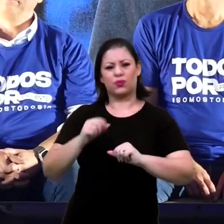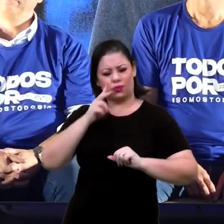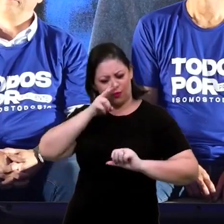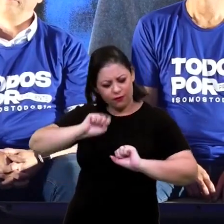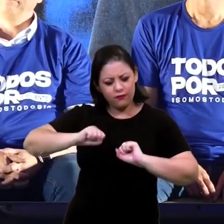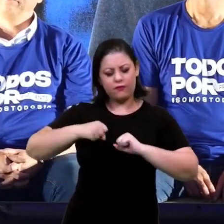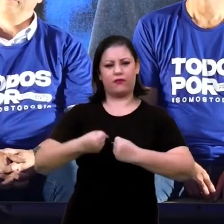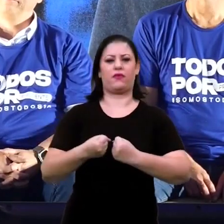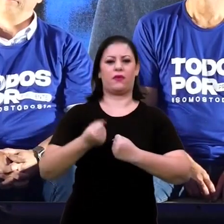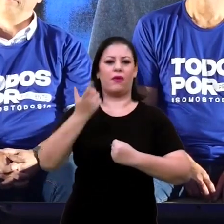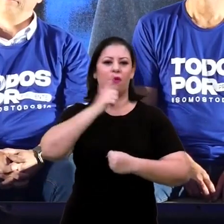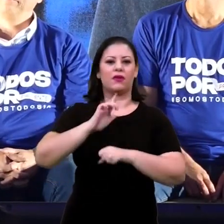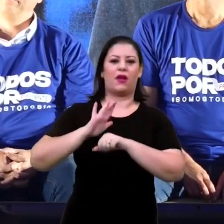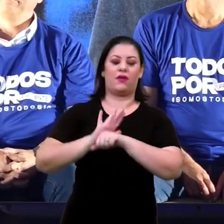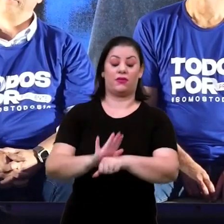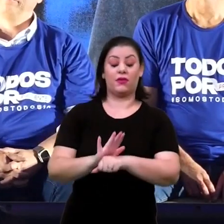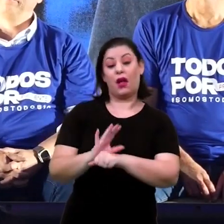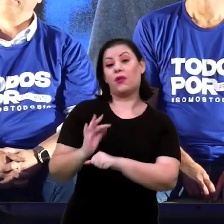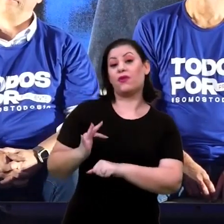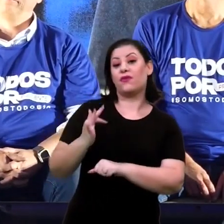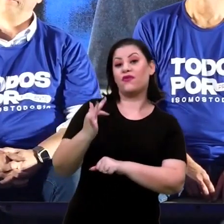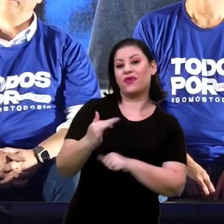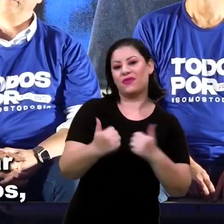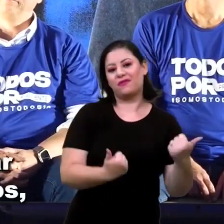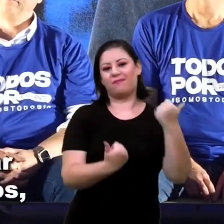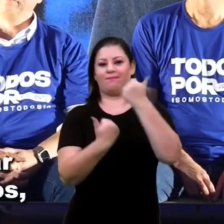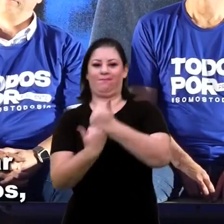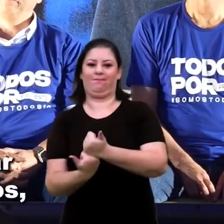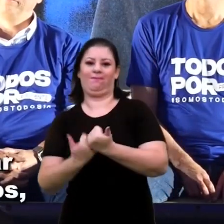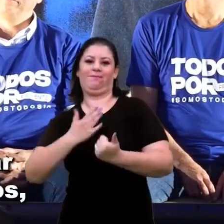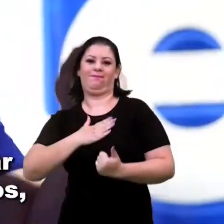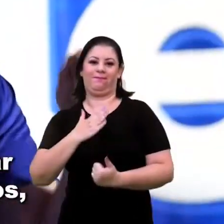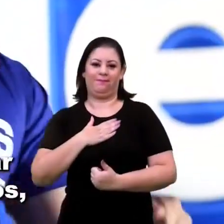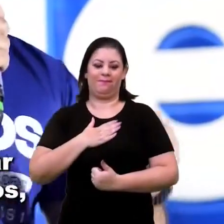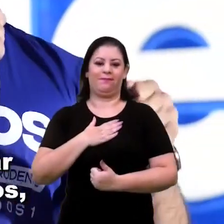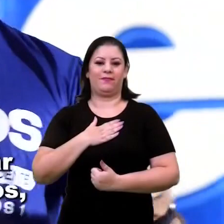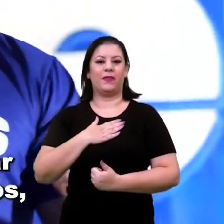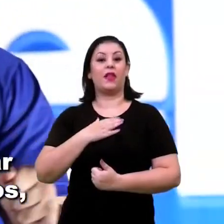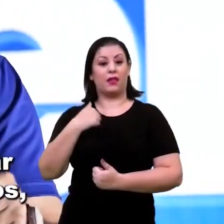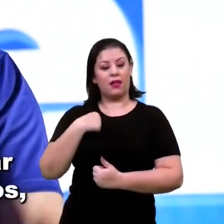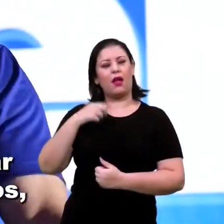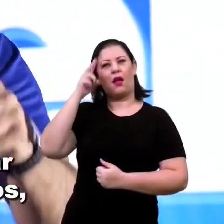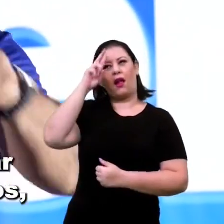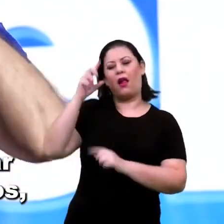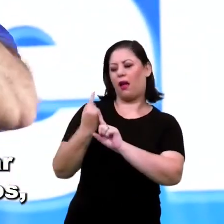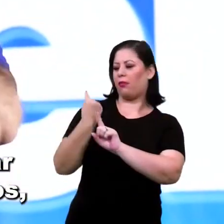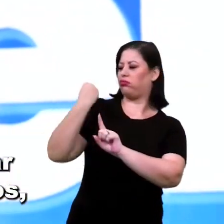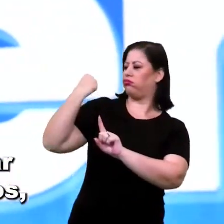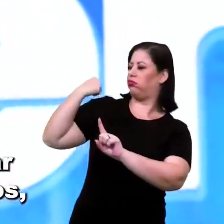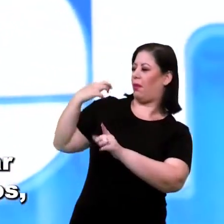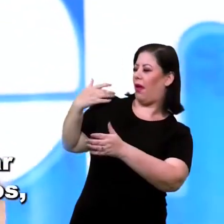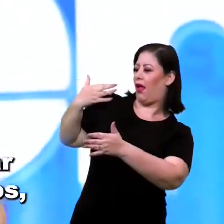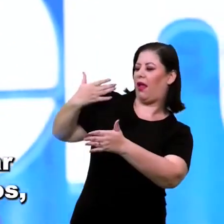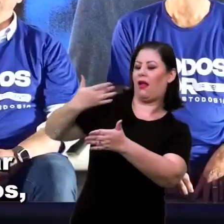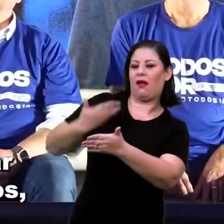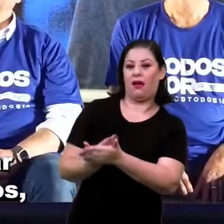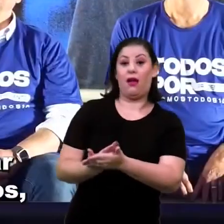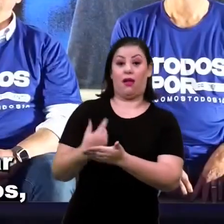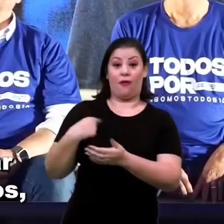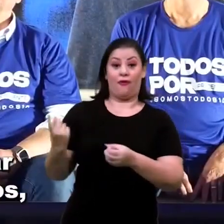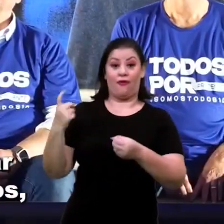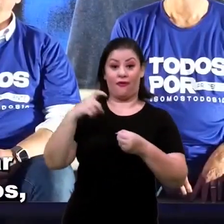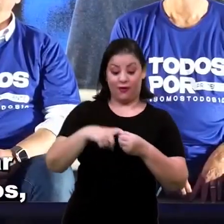e vou passar o meu bastão. E eu quero deixar um legado enquanto eu estiver lá. E aí eu vou voltar para minha terra.